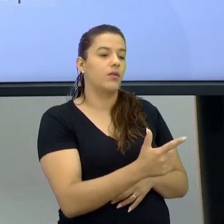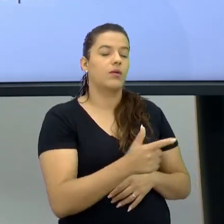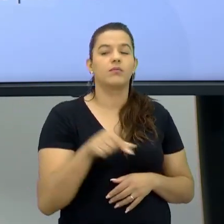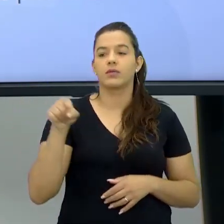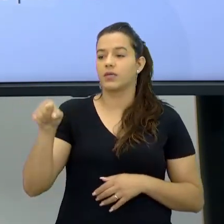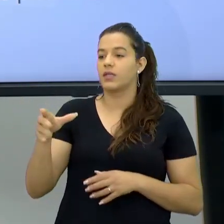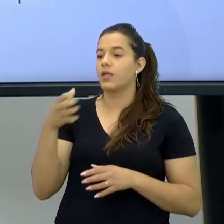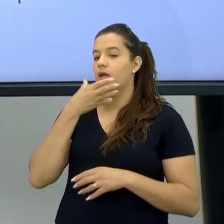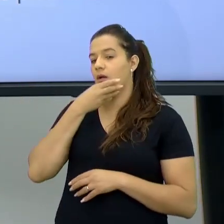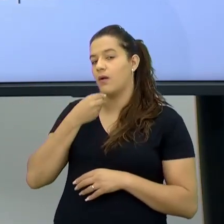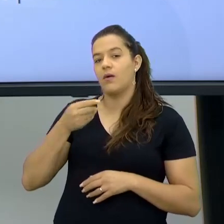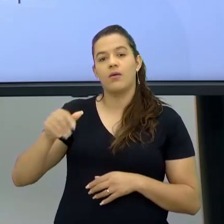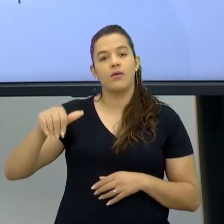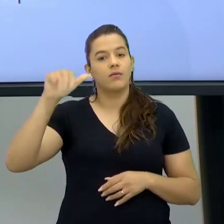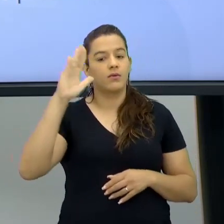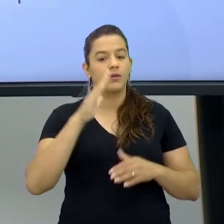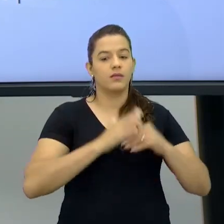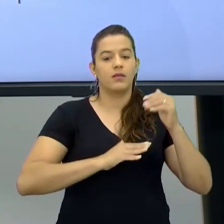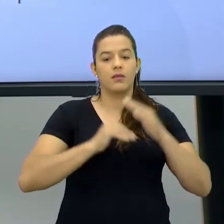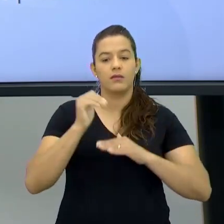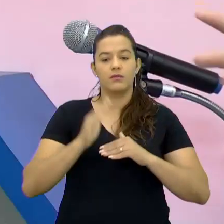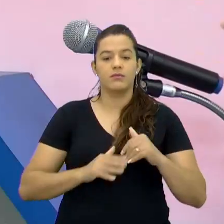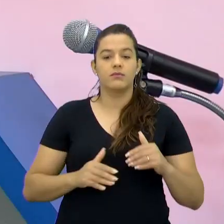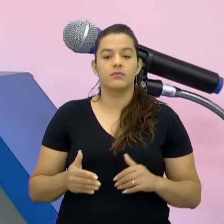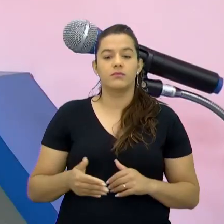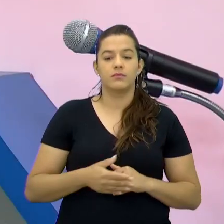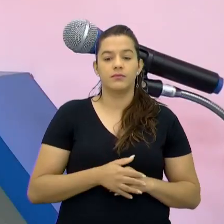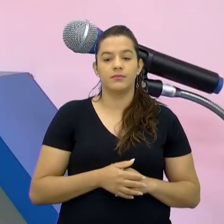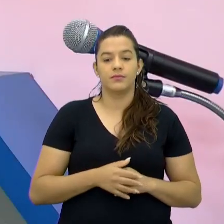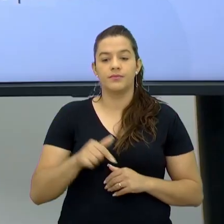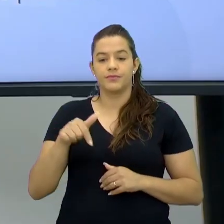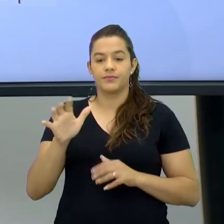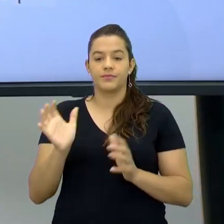Com mais habilidade Eu nem falo os melhores As panelinhas?